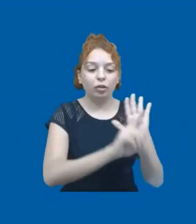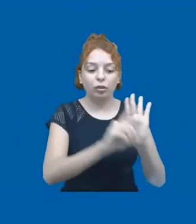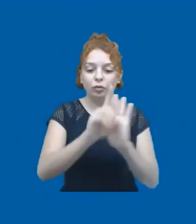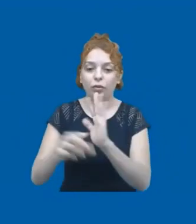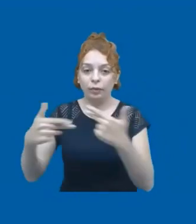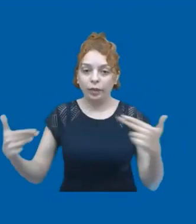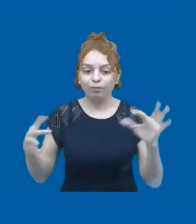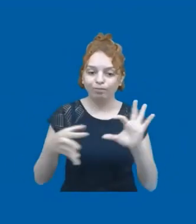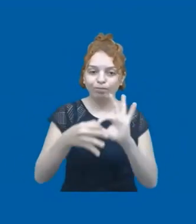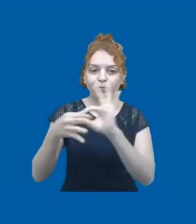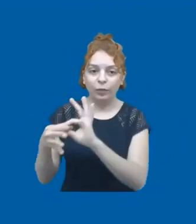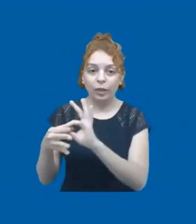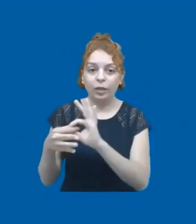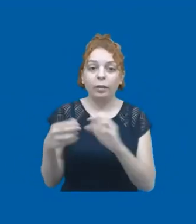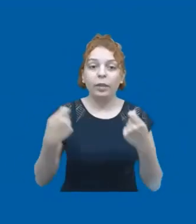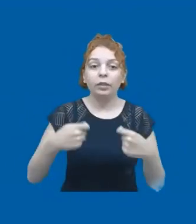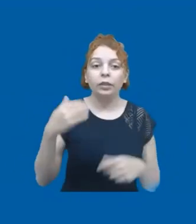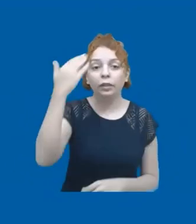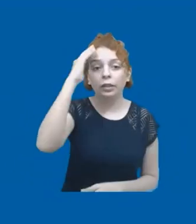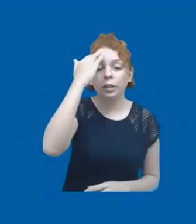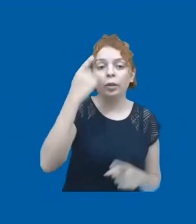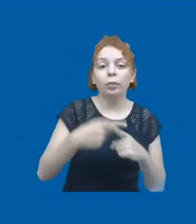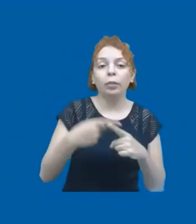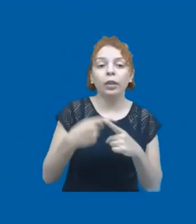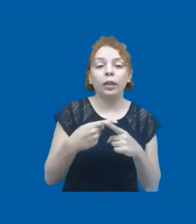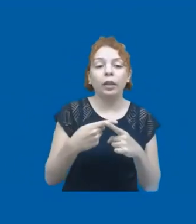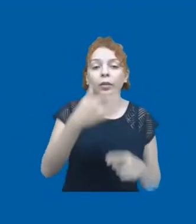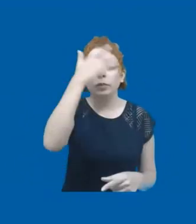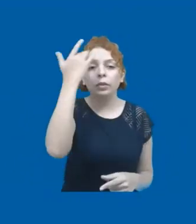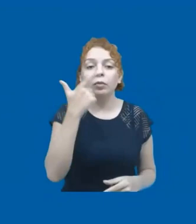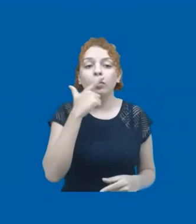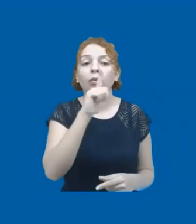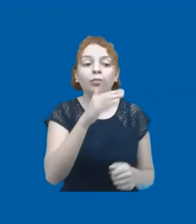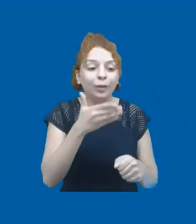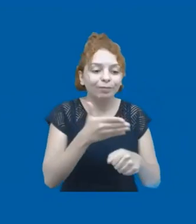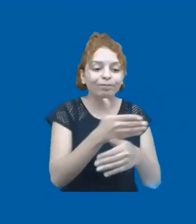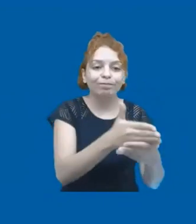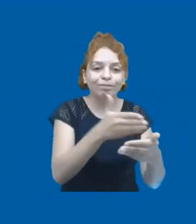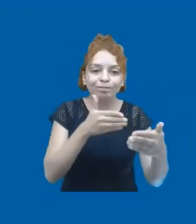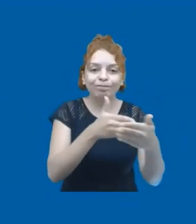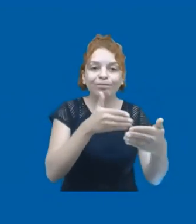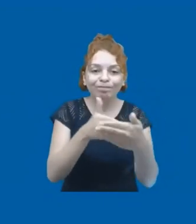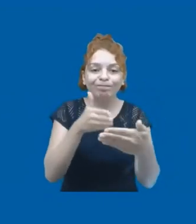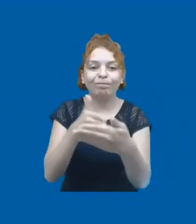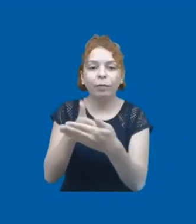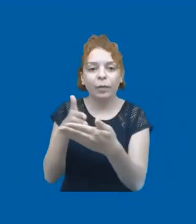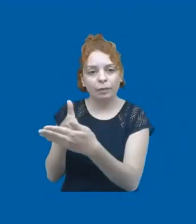É preciso compreender porque algumas pessoas não conseguem nem acessar o ensino básico.